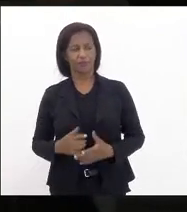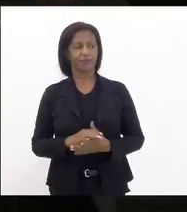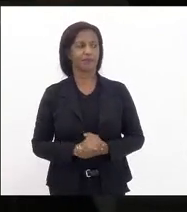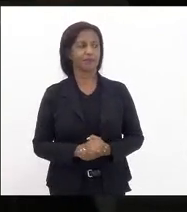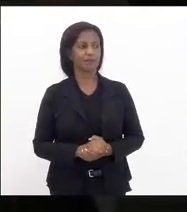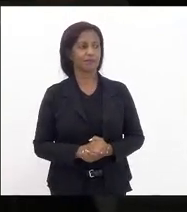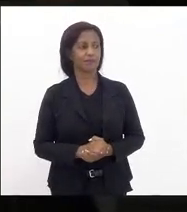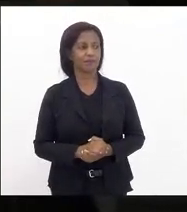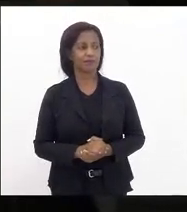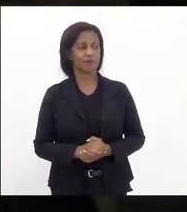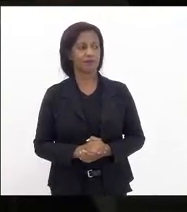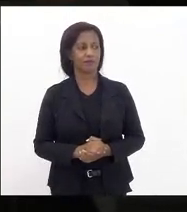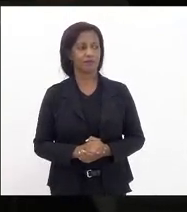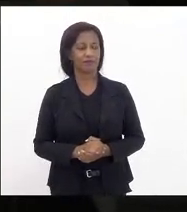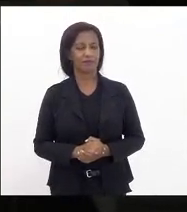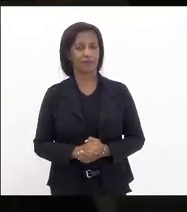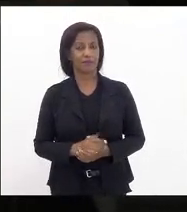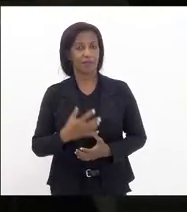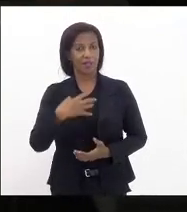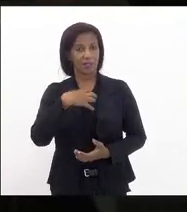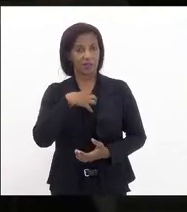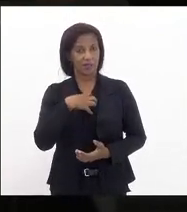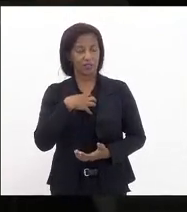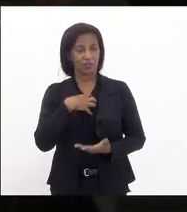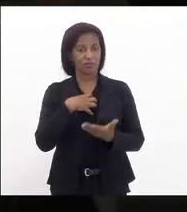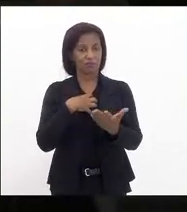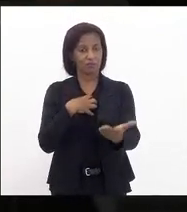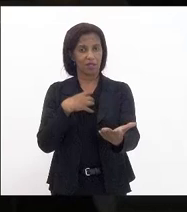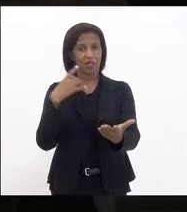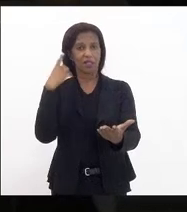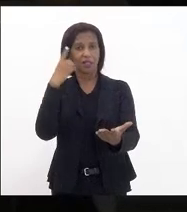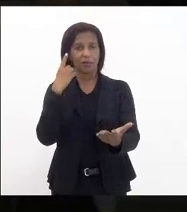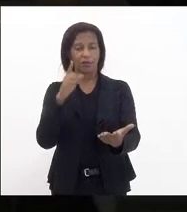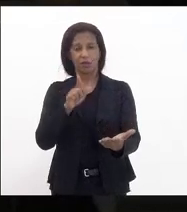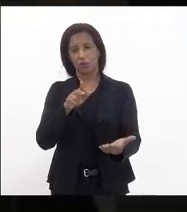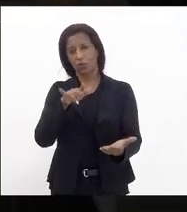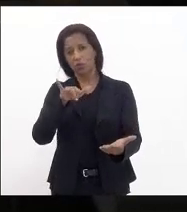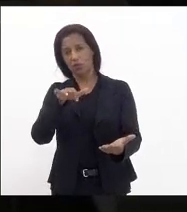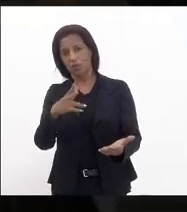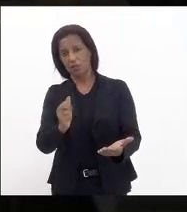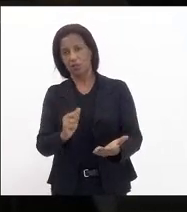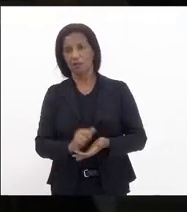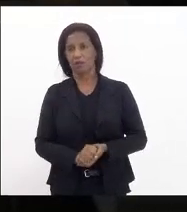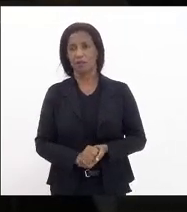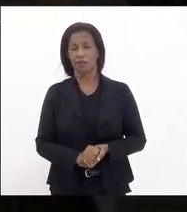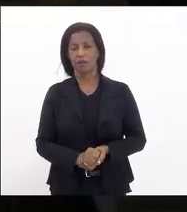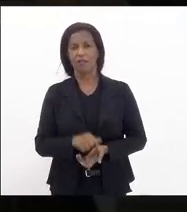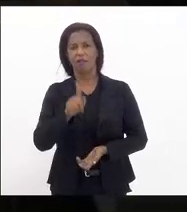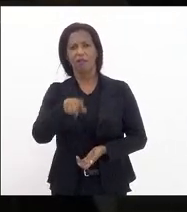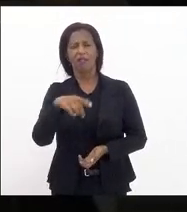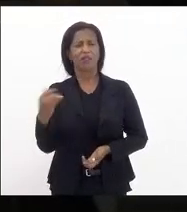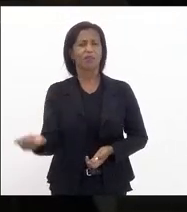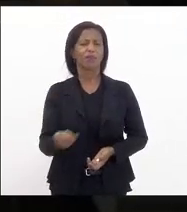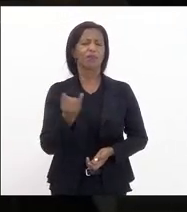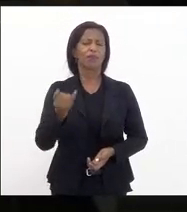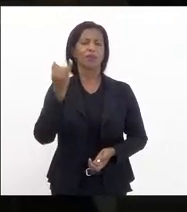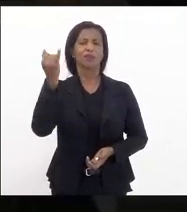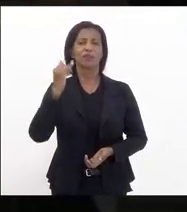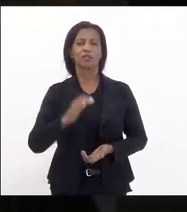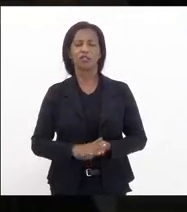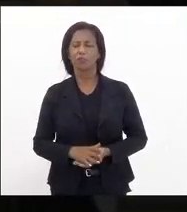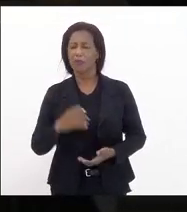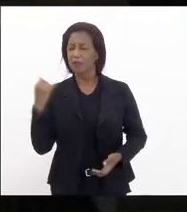e nesse sentido deputada Lucinha é importantíssimo